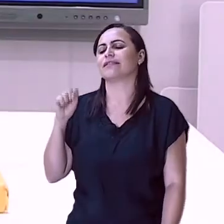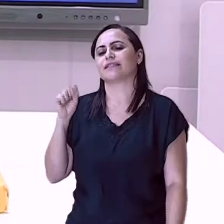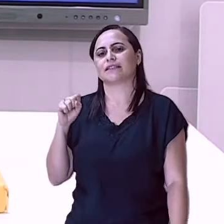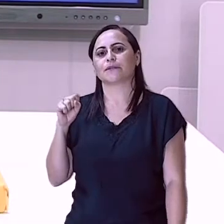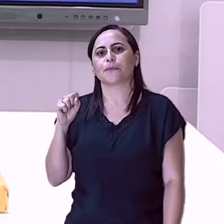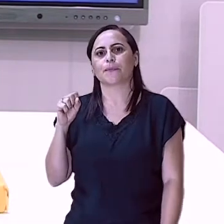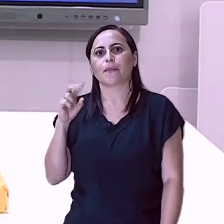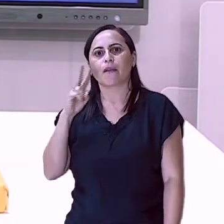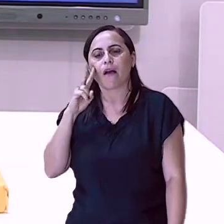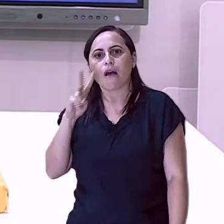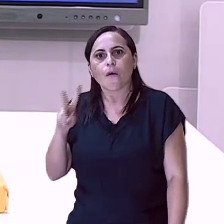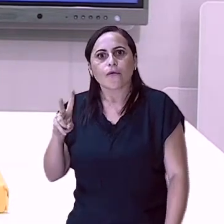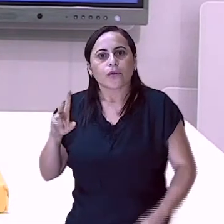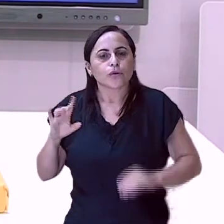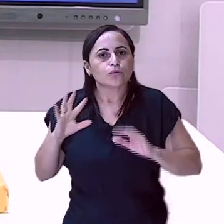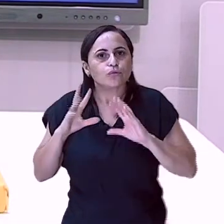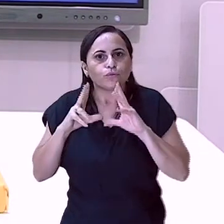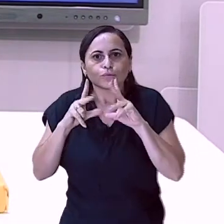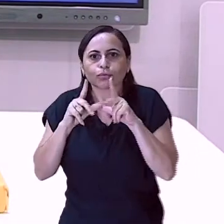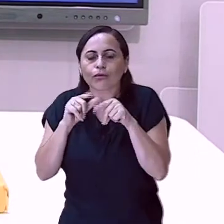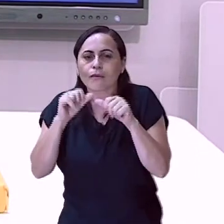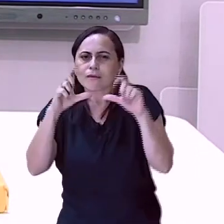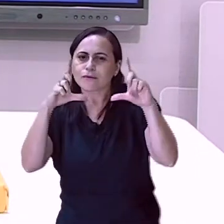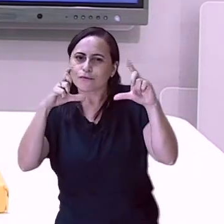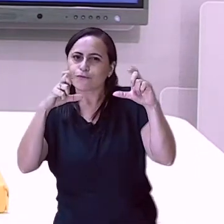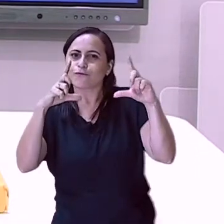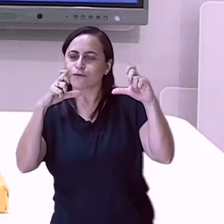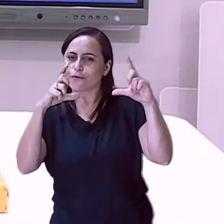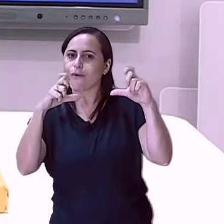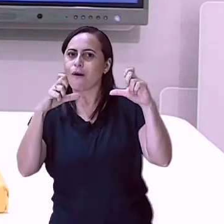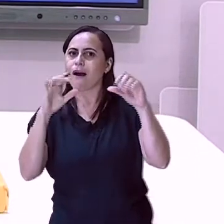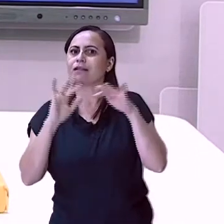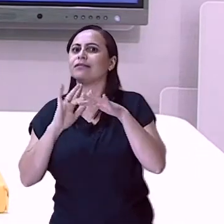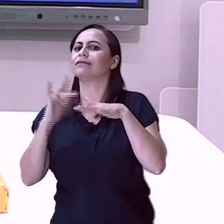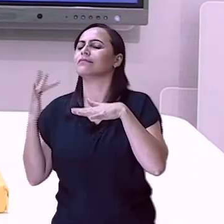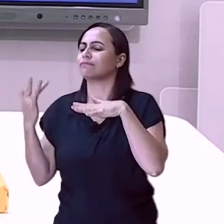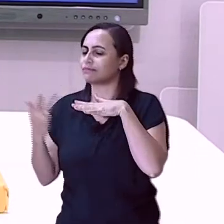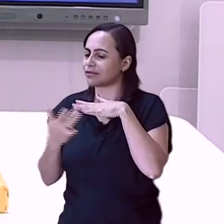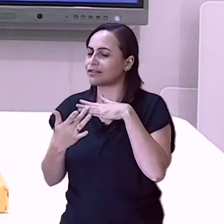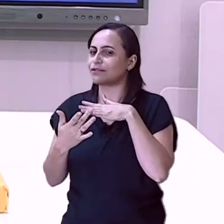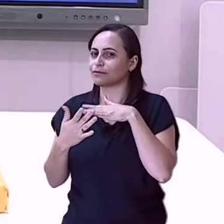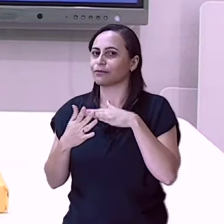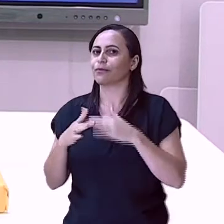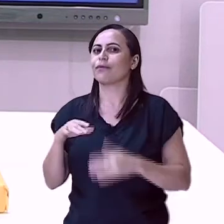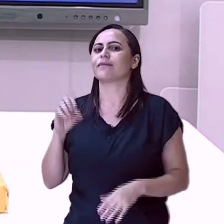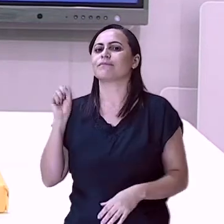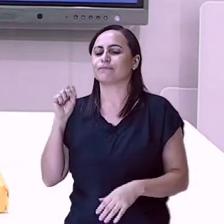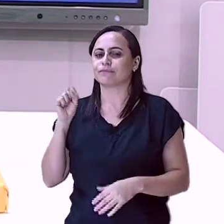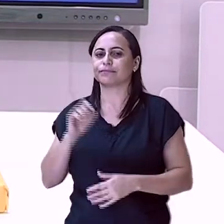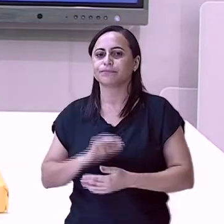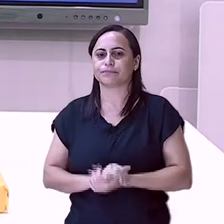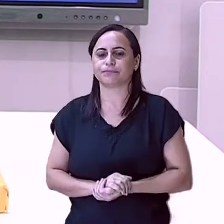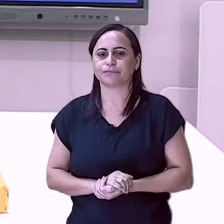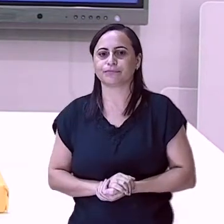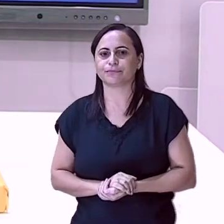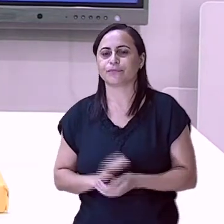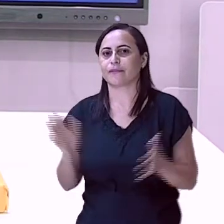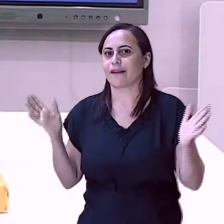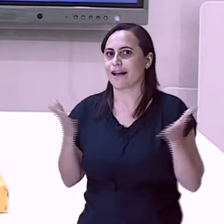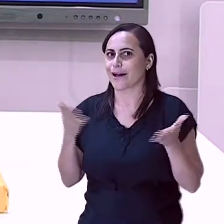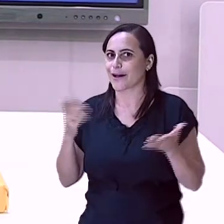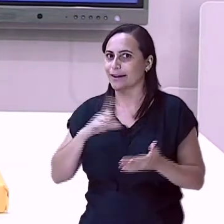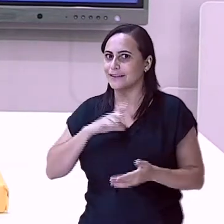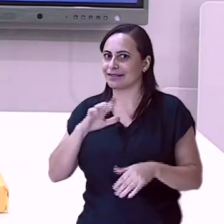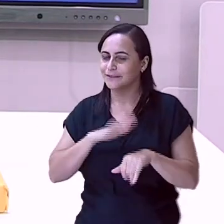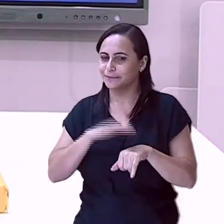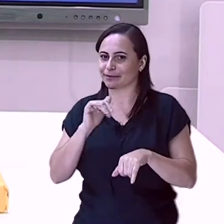fotos suas através das redes sociais. E agora, crianças? Não acabou, não. Vou